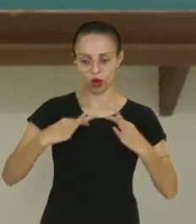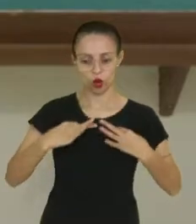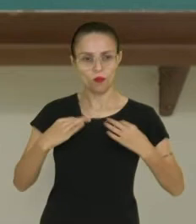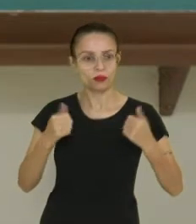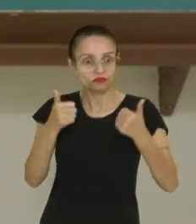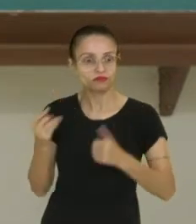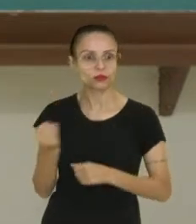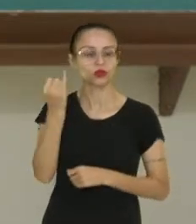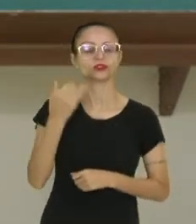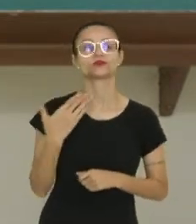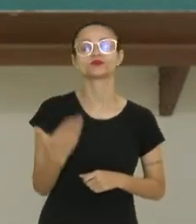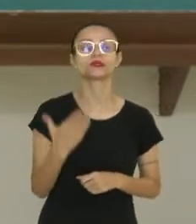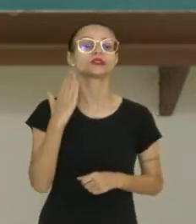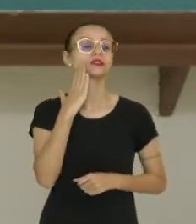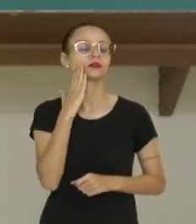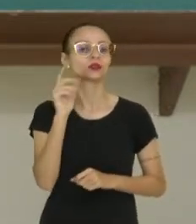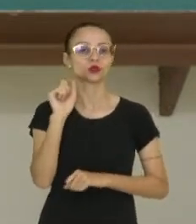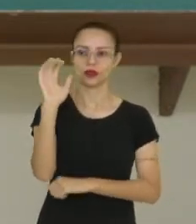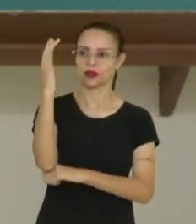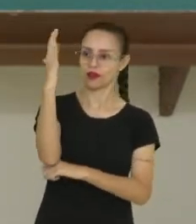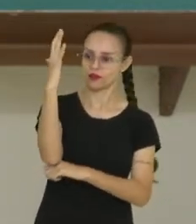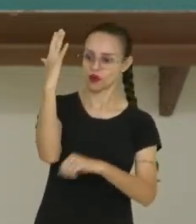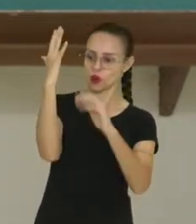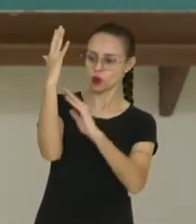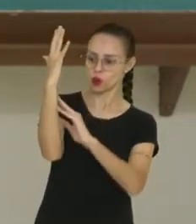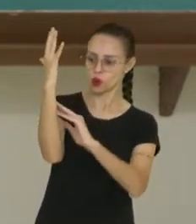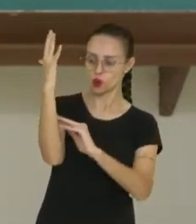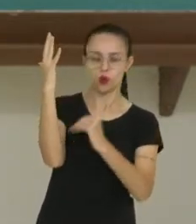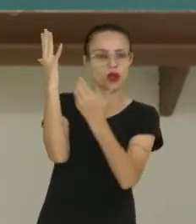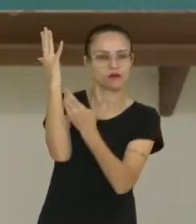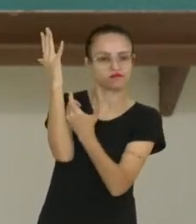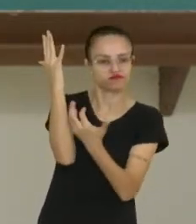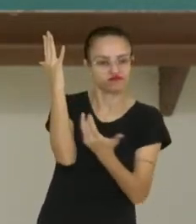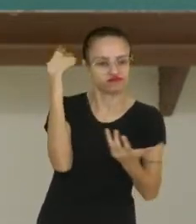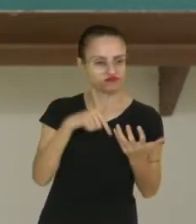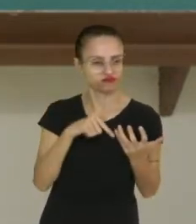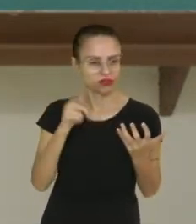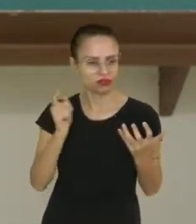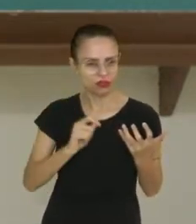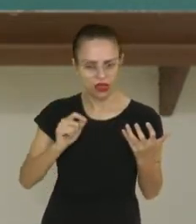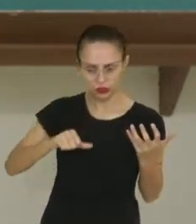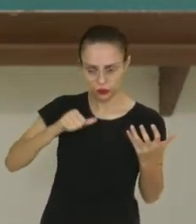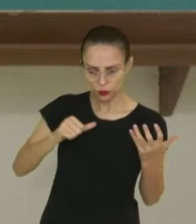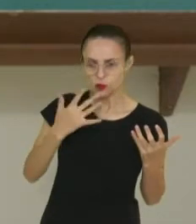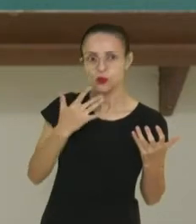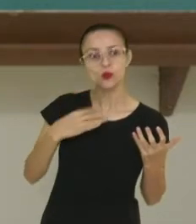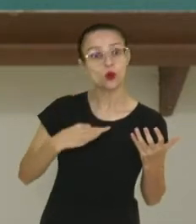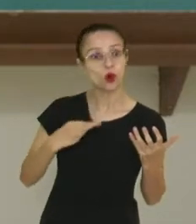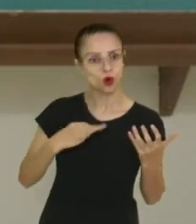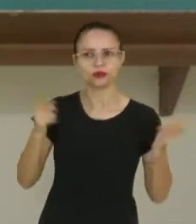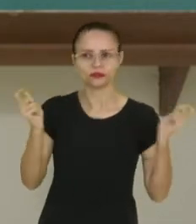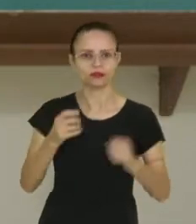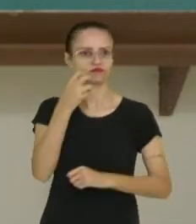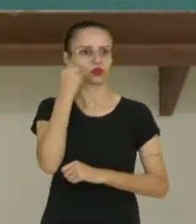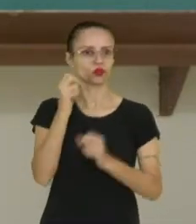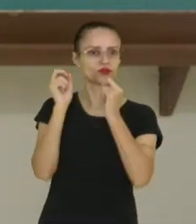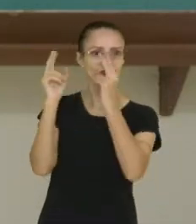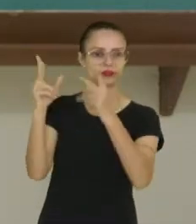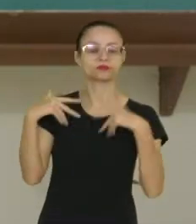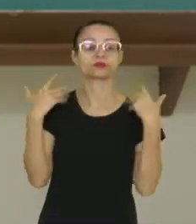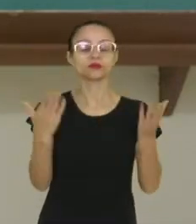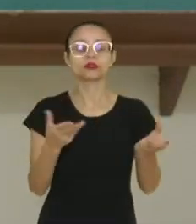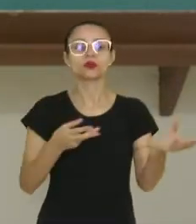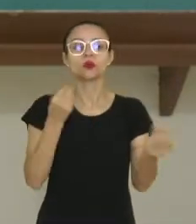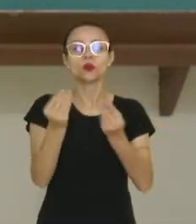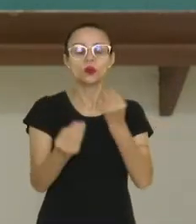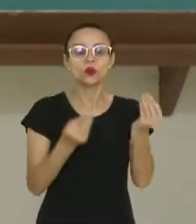sabiam que uma árvore, de onde era extraída a tinta para tingir tecidos, eles poderiam lucrar. Mas de que forma que